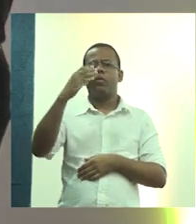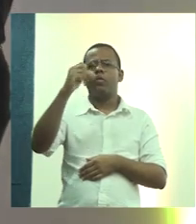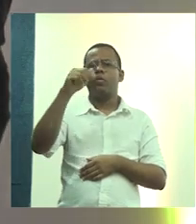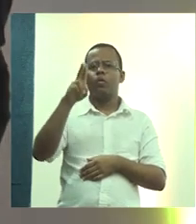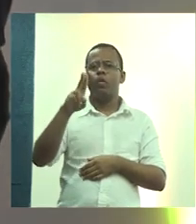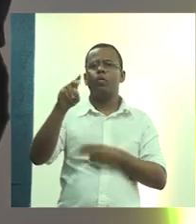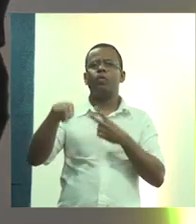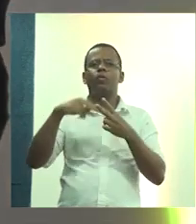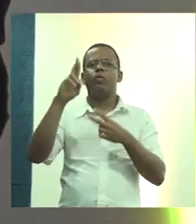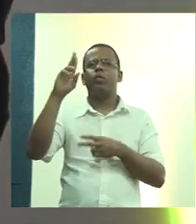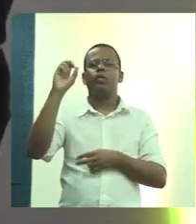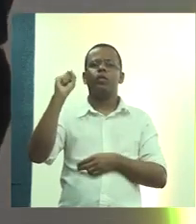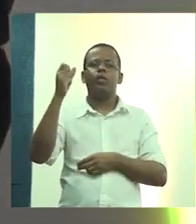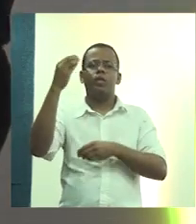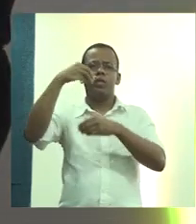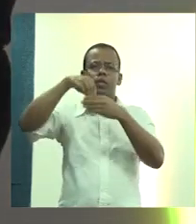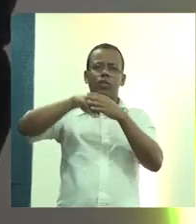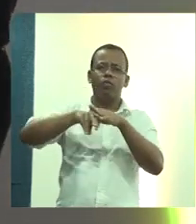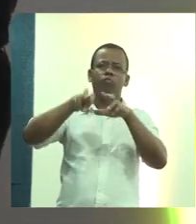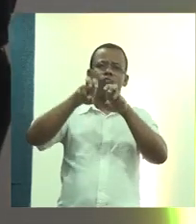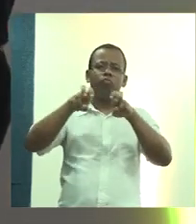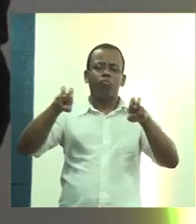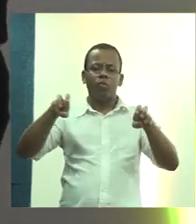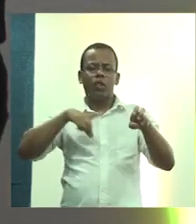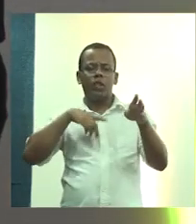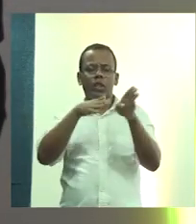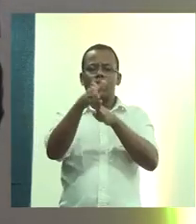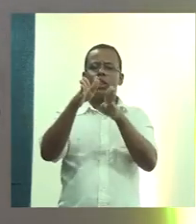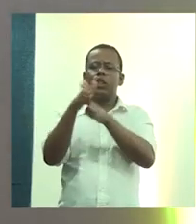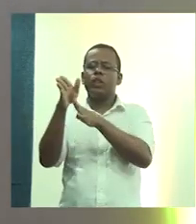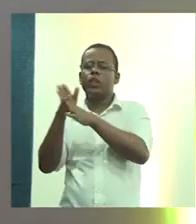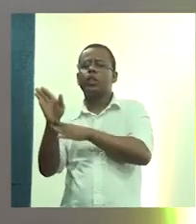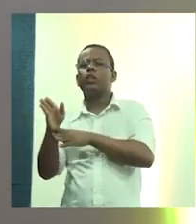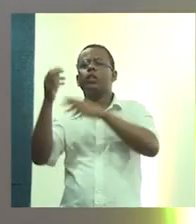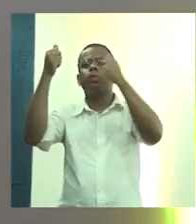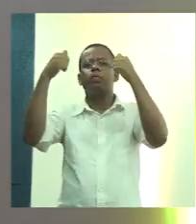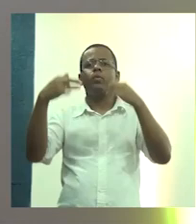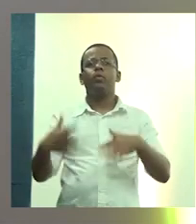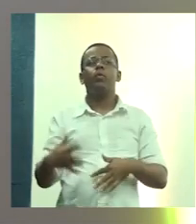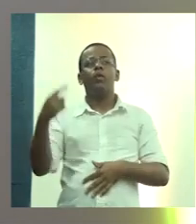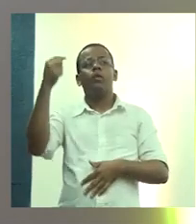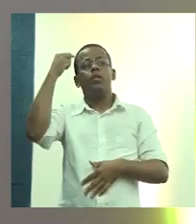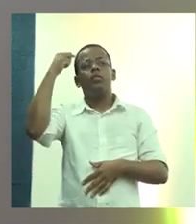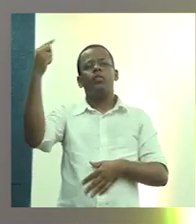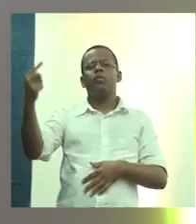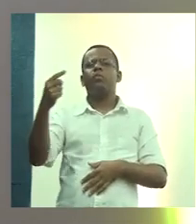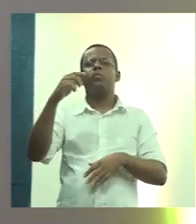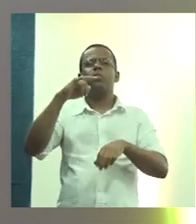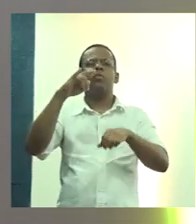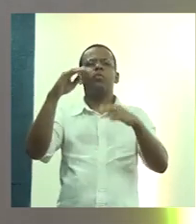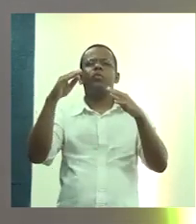dentro do gabinete, enfim, todos os conselheiros, a ideia de Nenhuma Casa Sem Banheiro, que é o